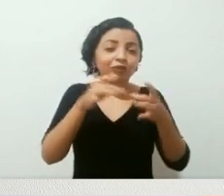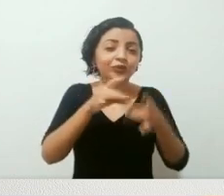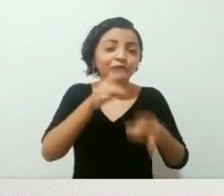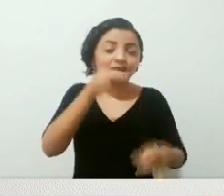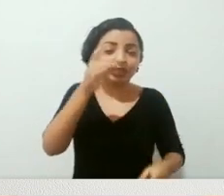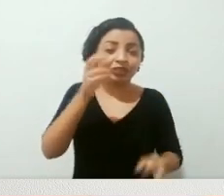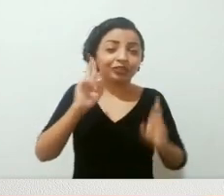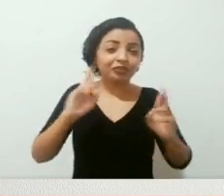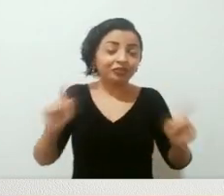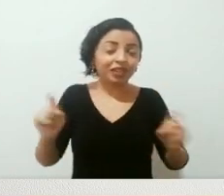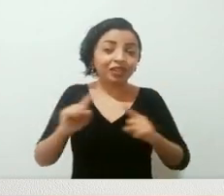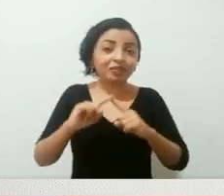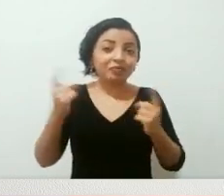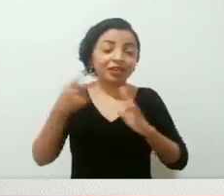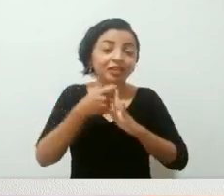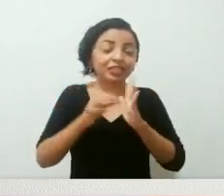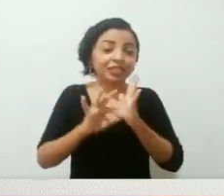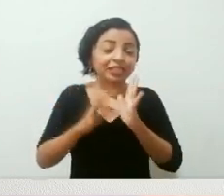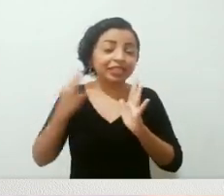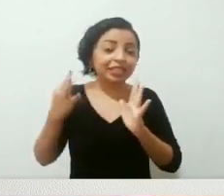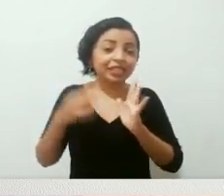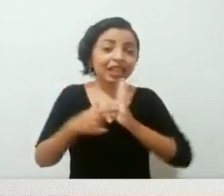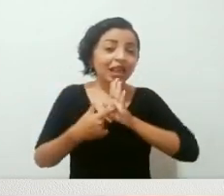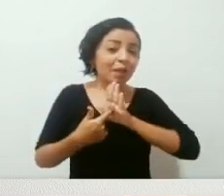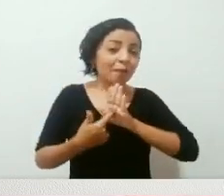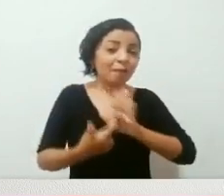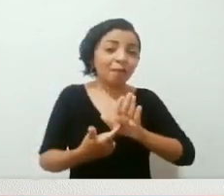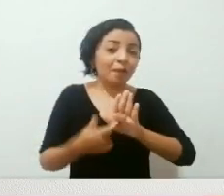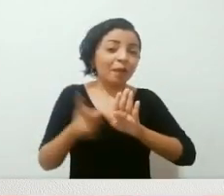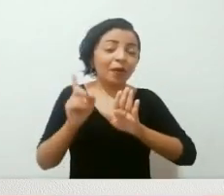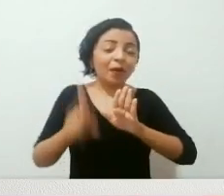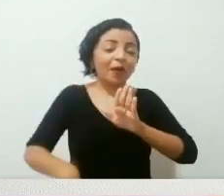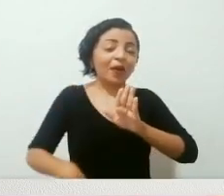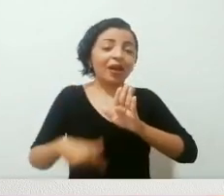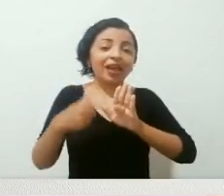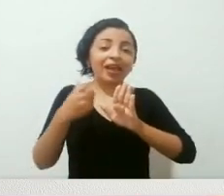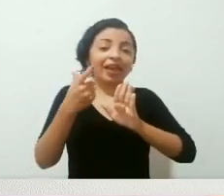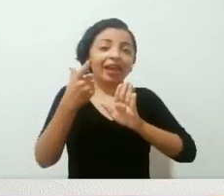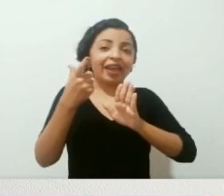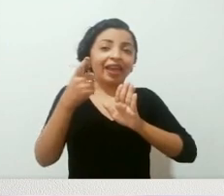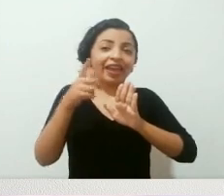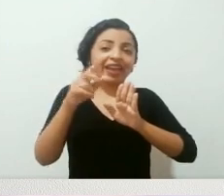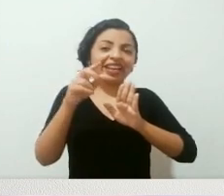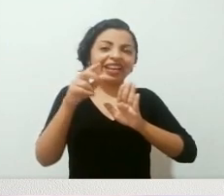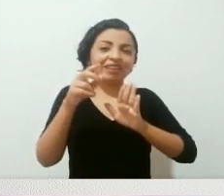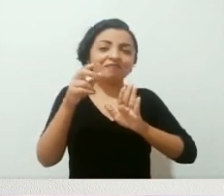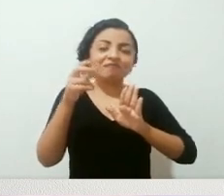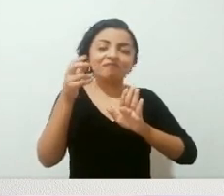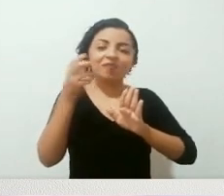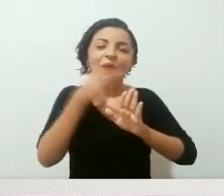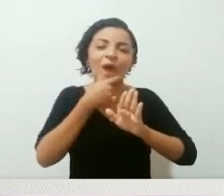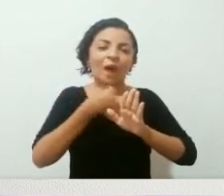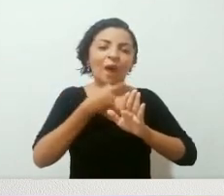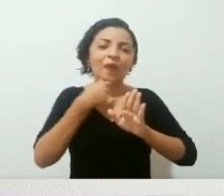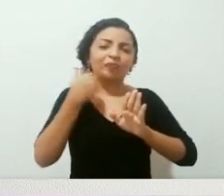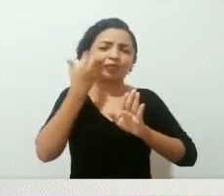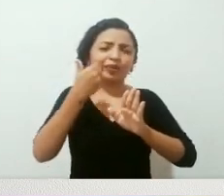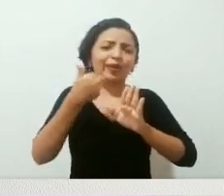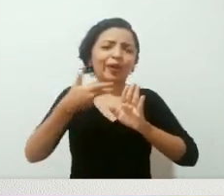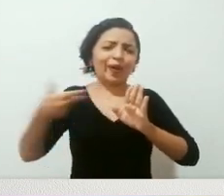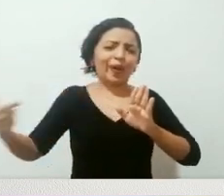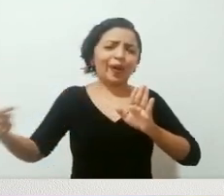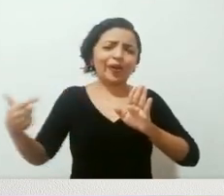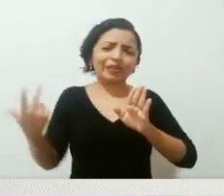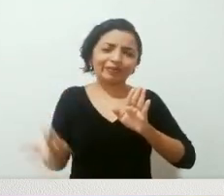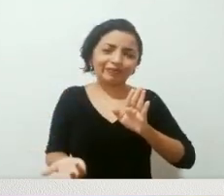diferente, mas ela trata exatamente dessas questões, em que a canalhice não tem ideologia. E por